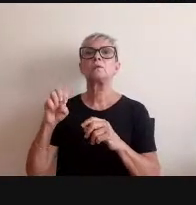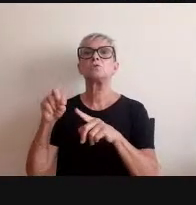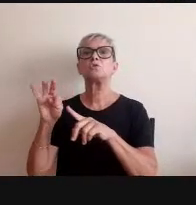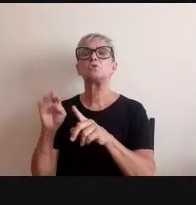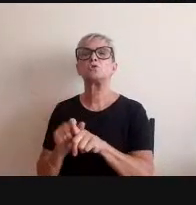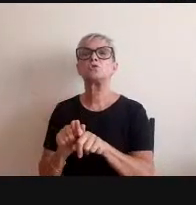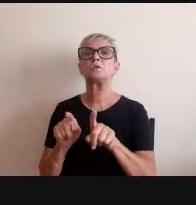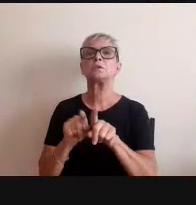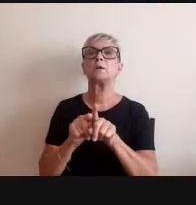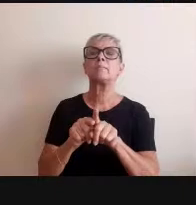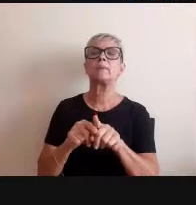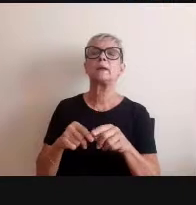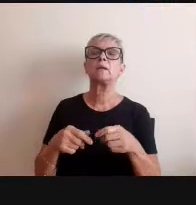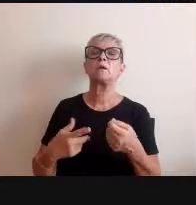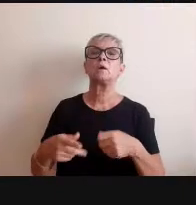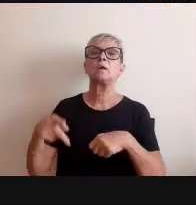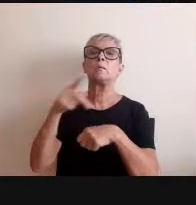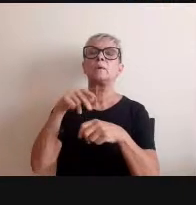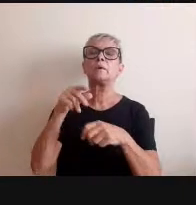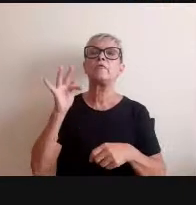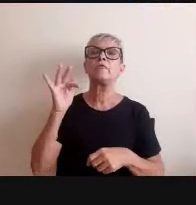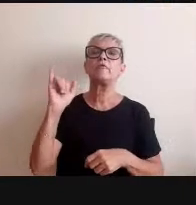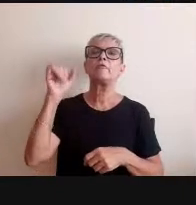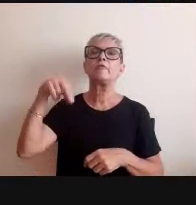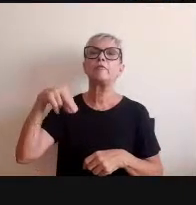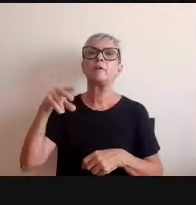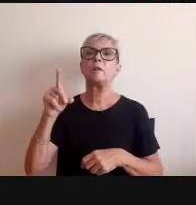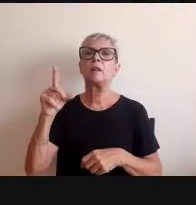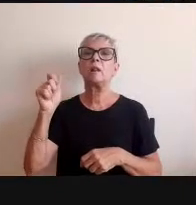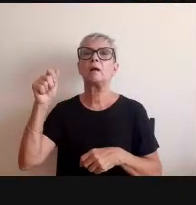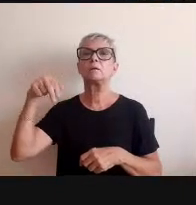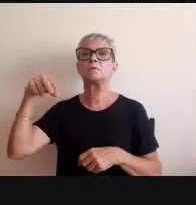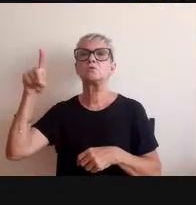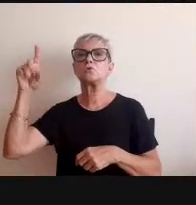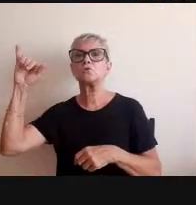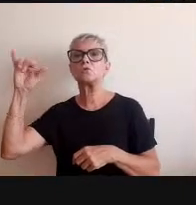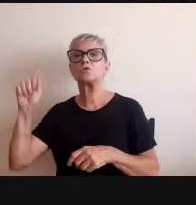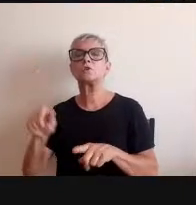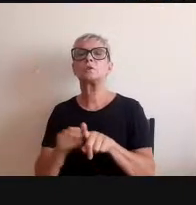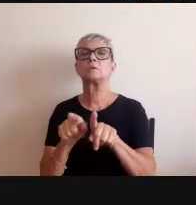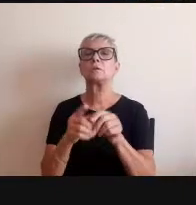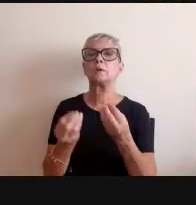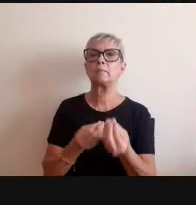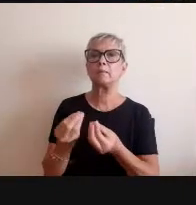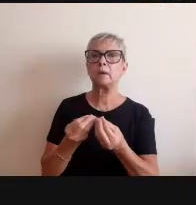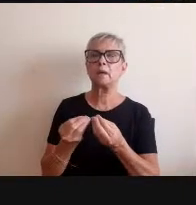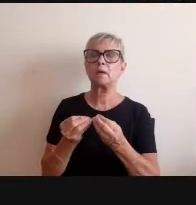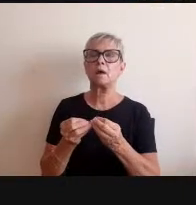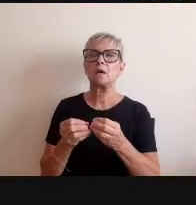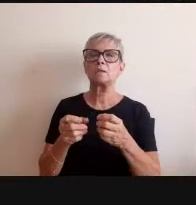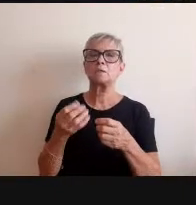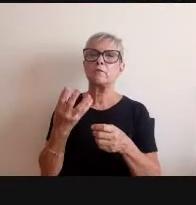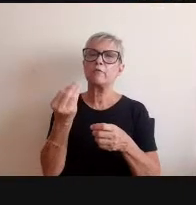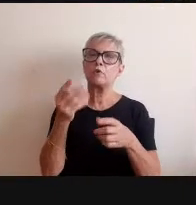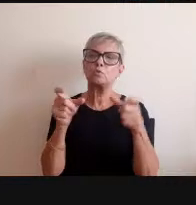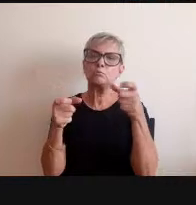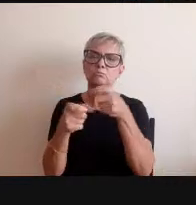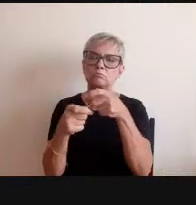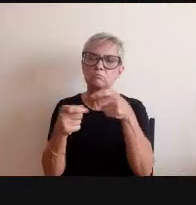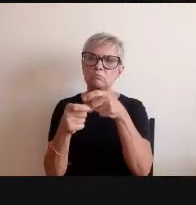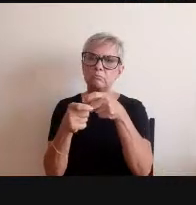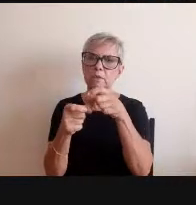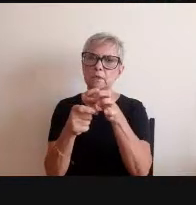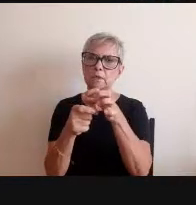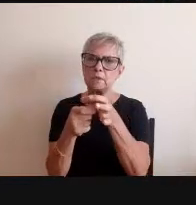Finlândia e ele as exposições dele são com fotos em miniatura ele não expõe